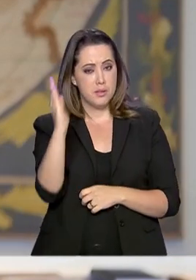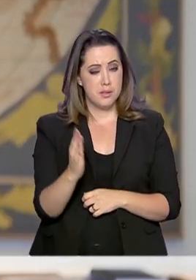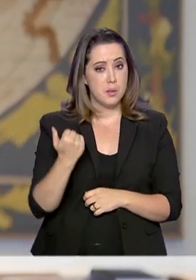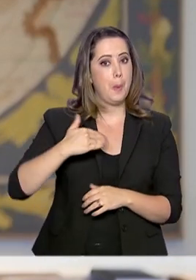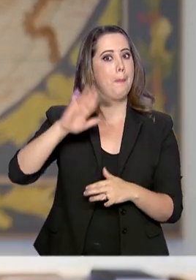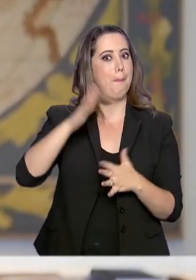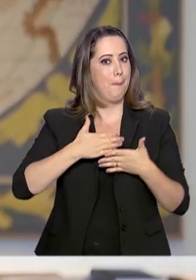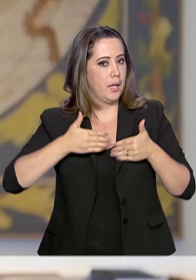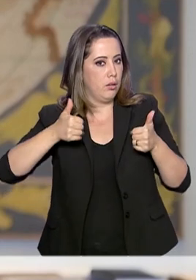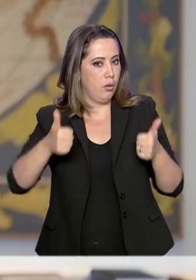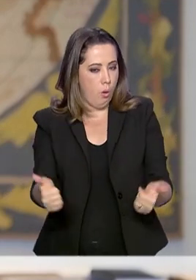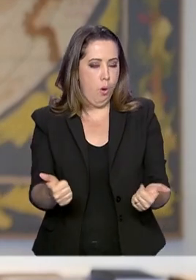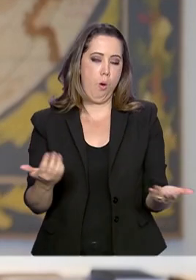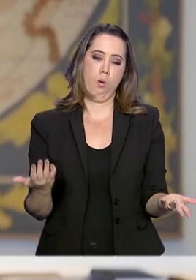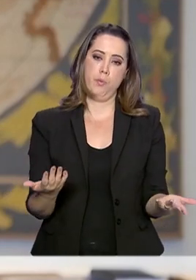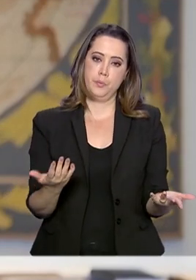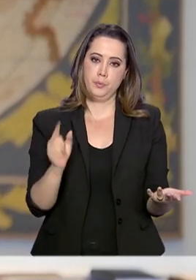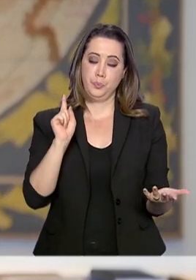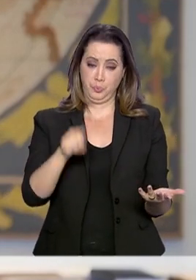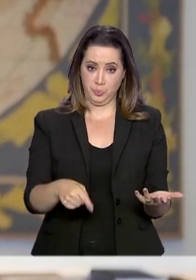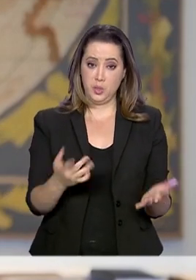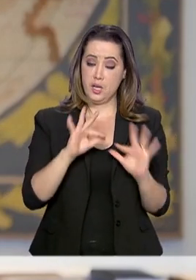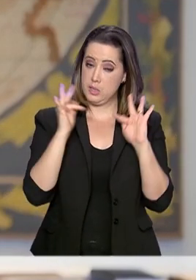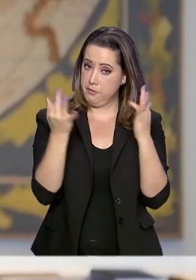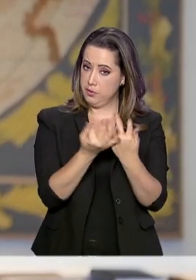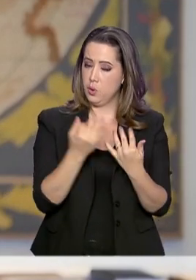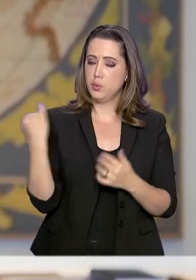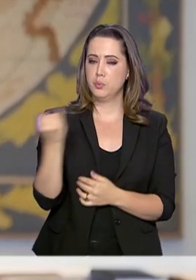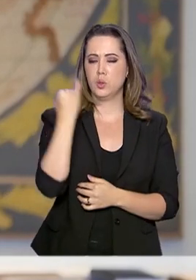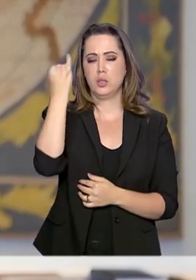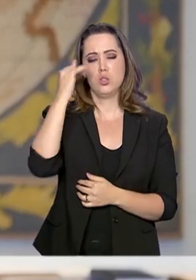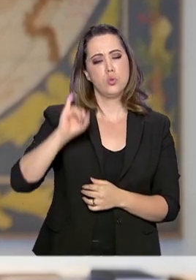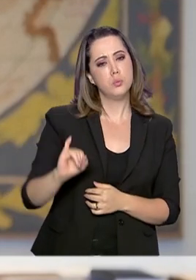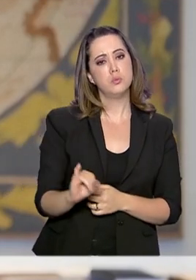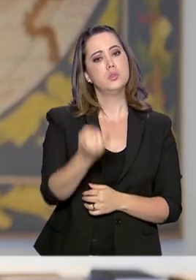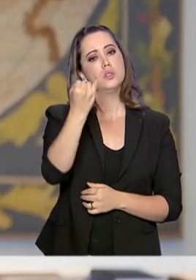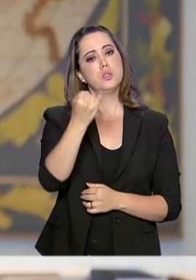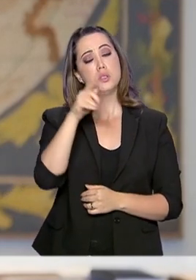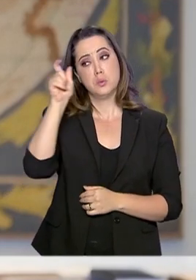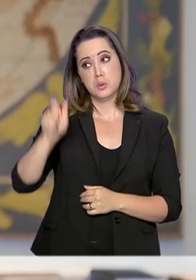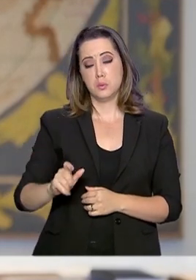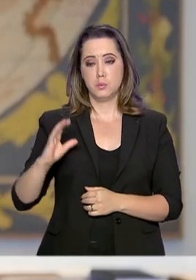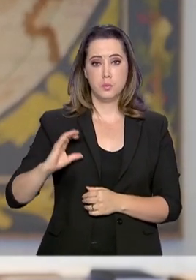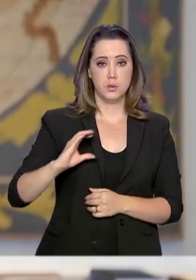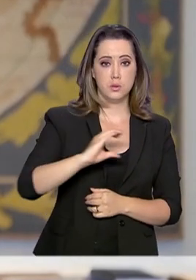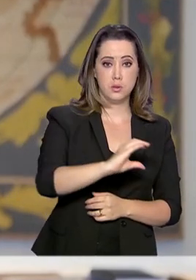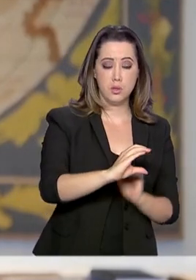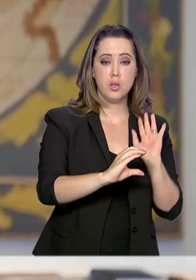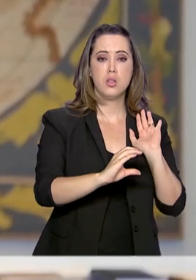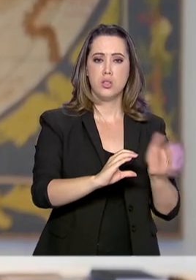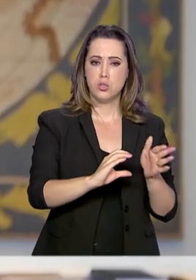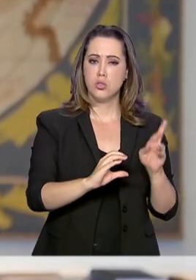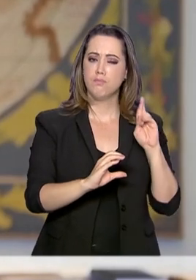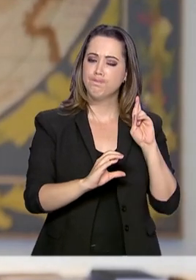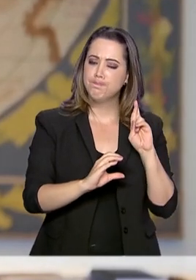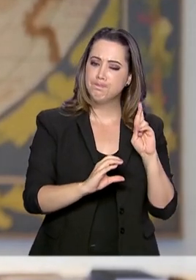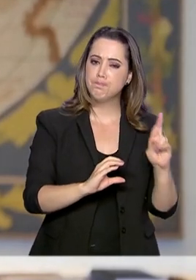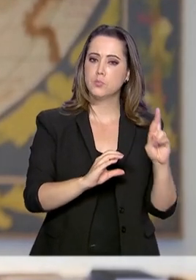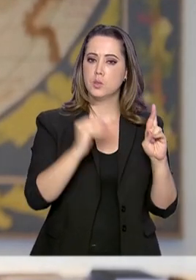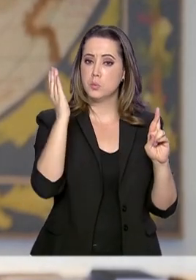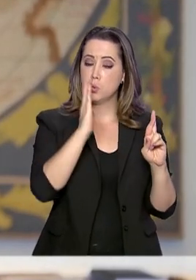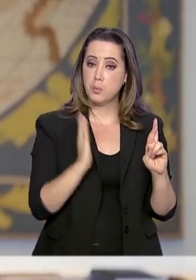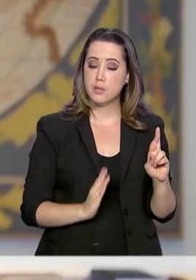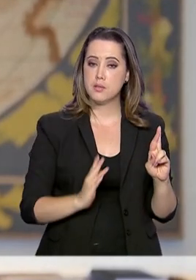competitiva. E esse fórum, o BIF, vai ser oportunidade para que os investidores que já estão e que ainda estarão no